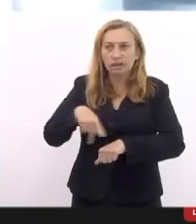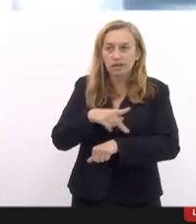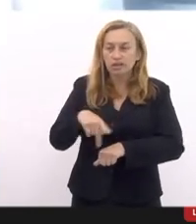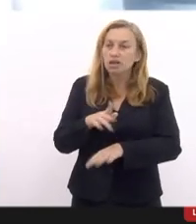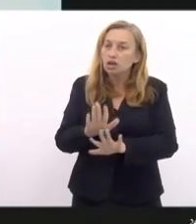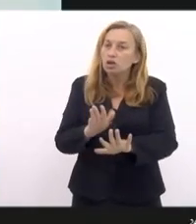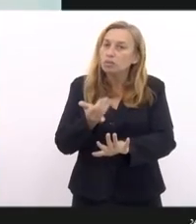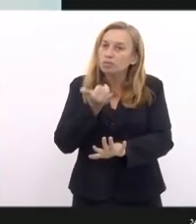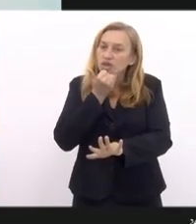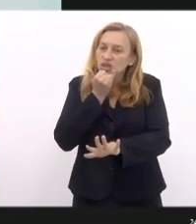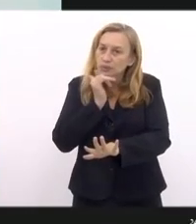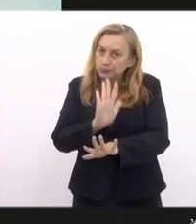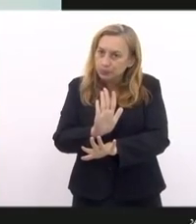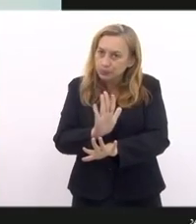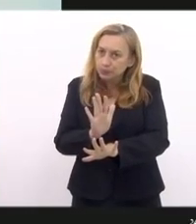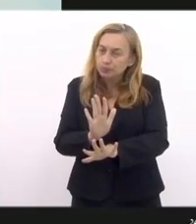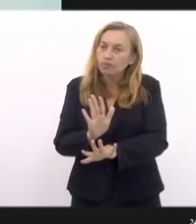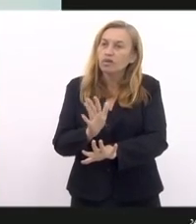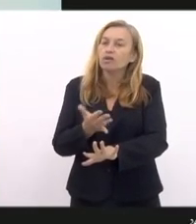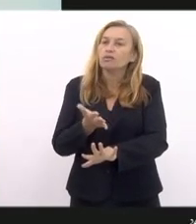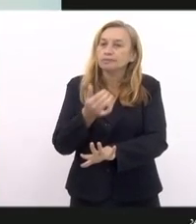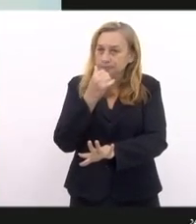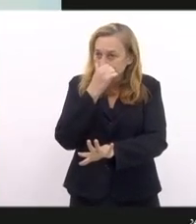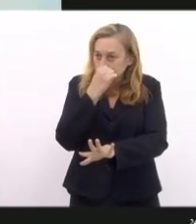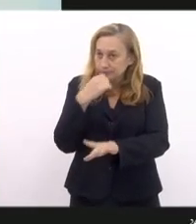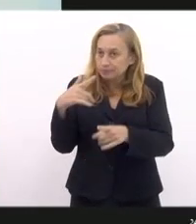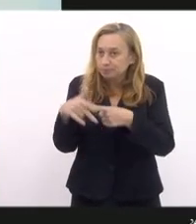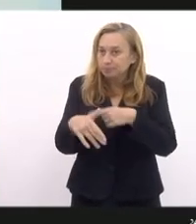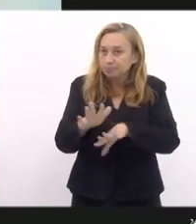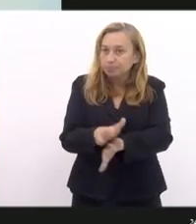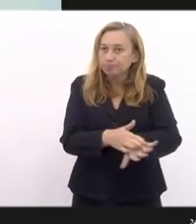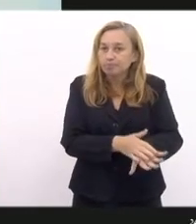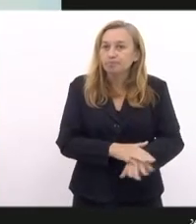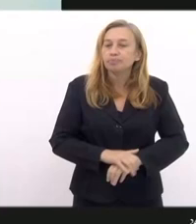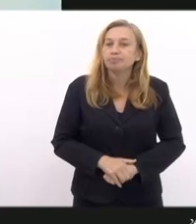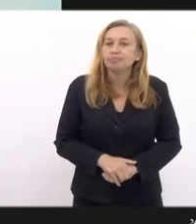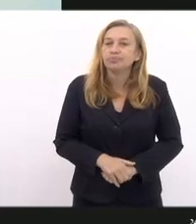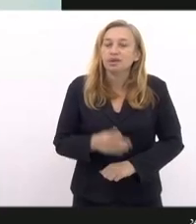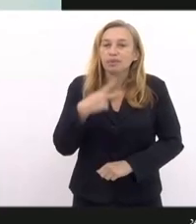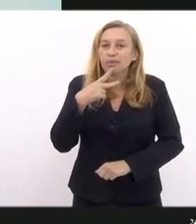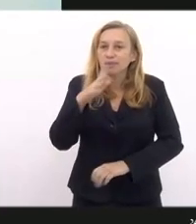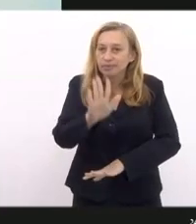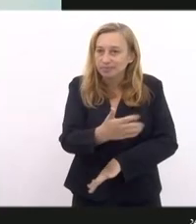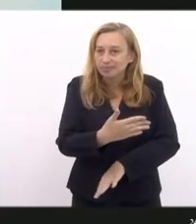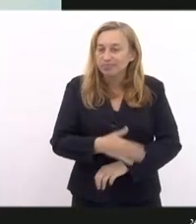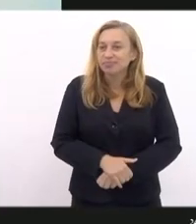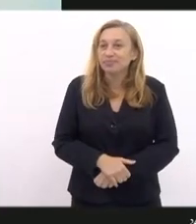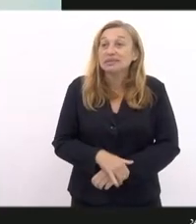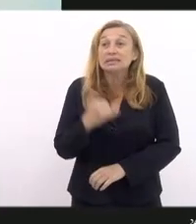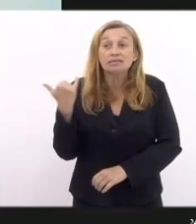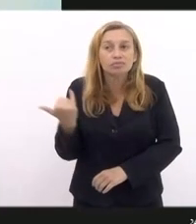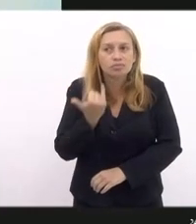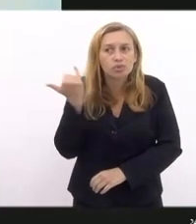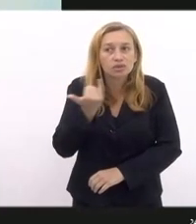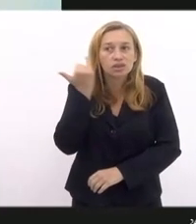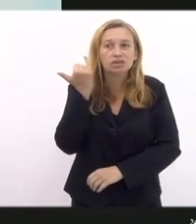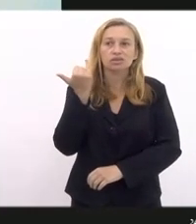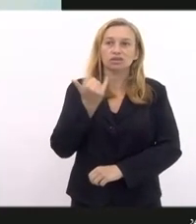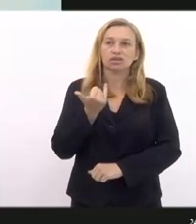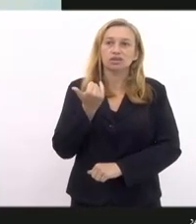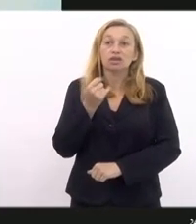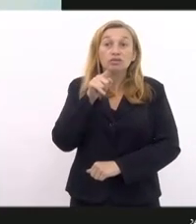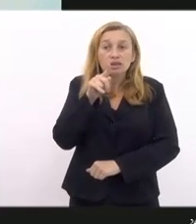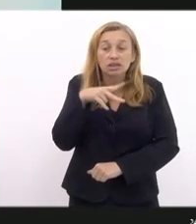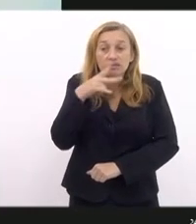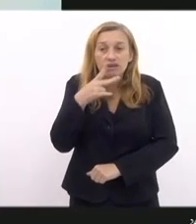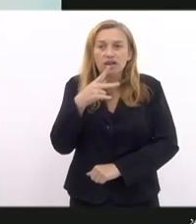isso lhe pediu uma coisa, rapidinho, vou lhe cortar aqui. A gente fala muito. Muito importante o que você